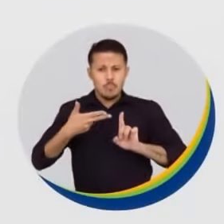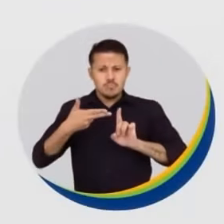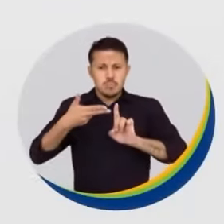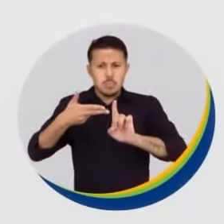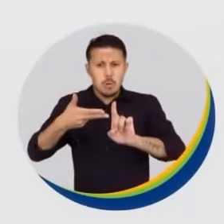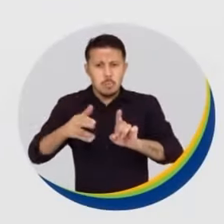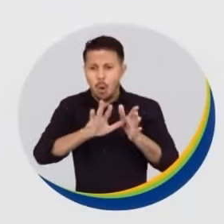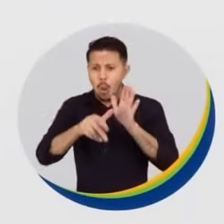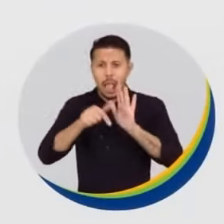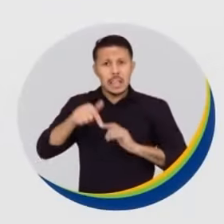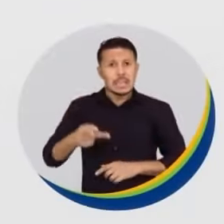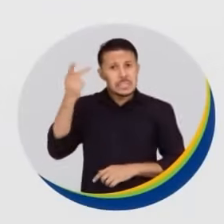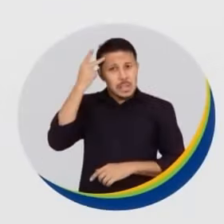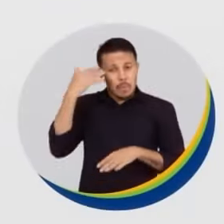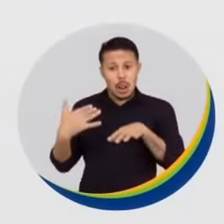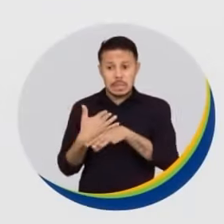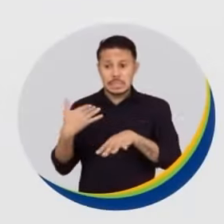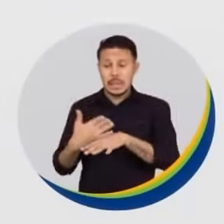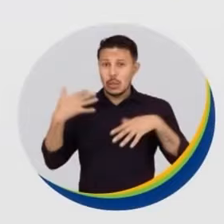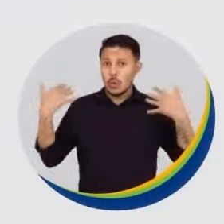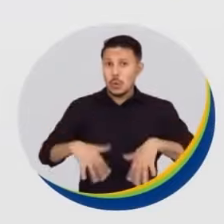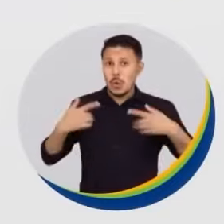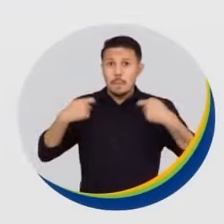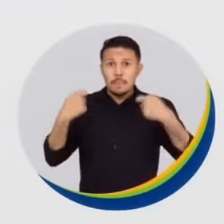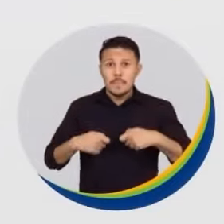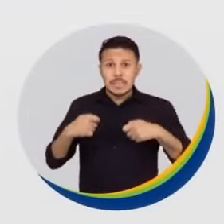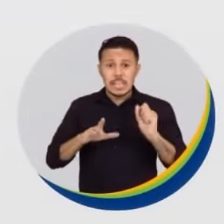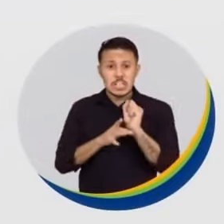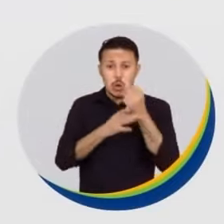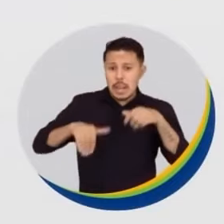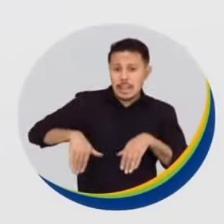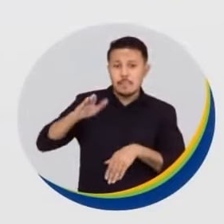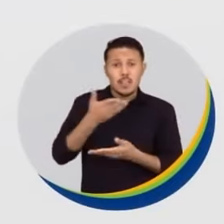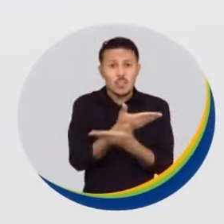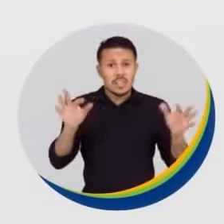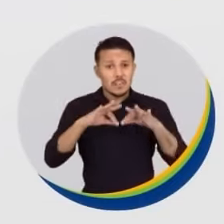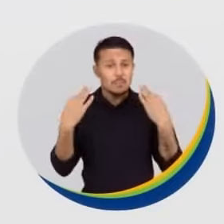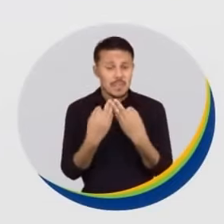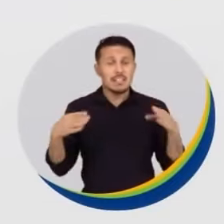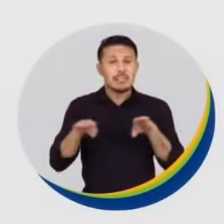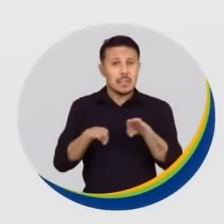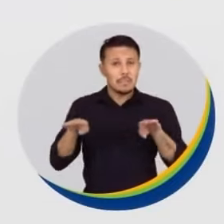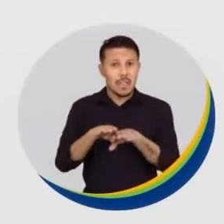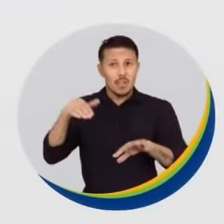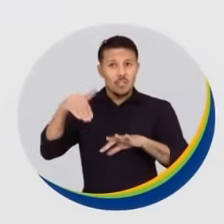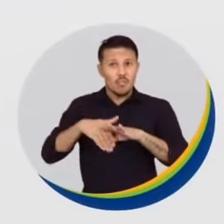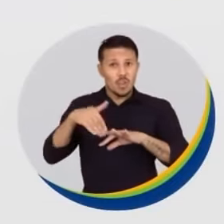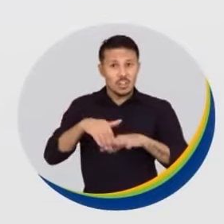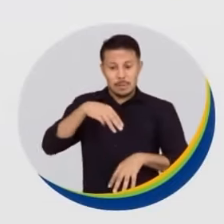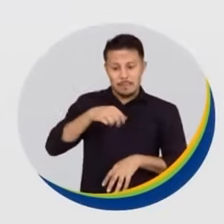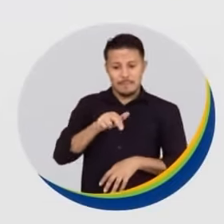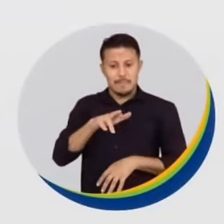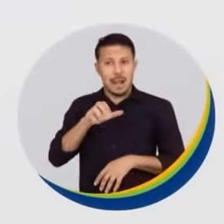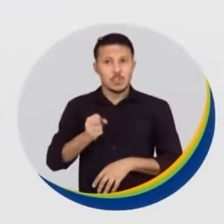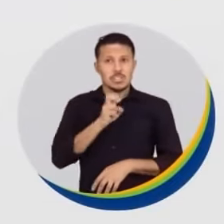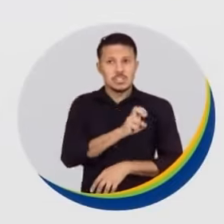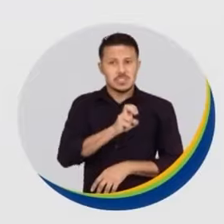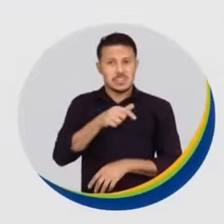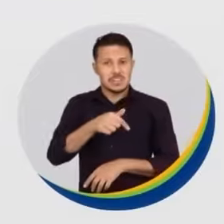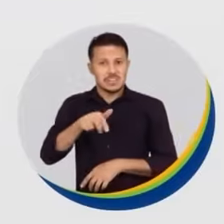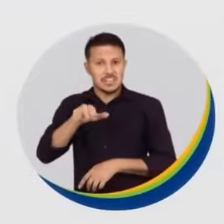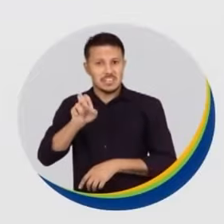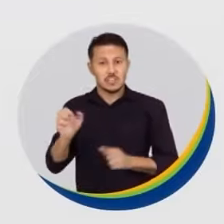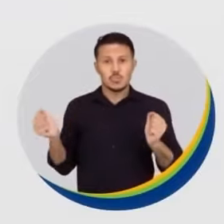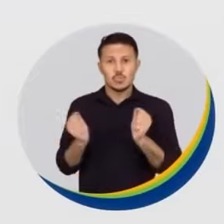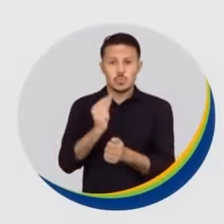cidade de São Paulo é assustador. Precisamos de mais segurança para você e toda a sua família. Vote Marcos Oliver, 55-775, com